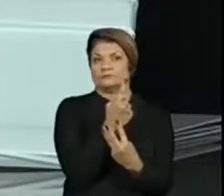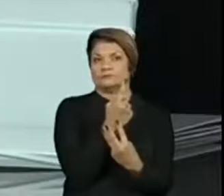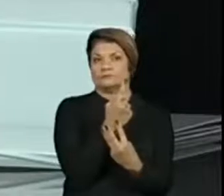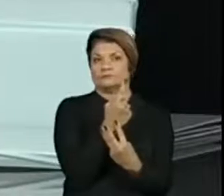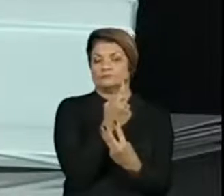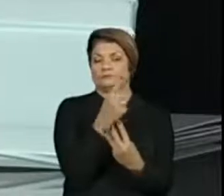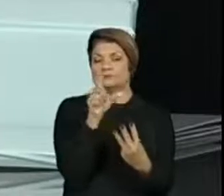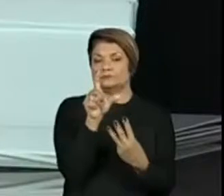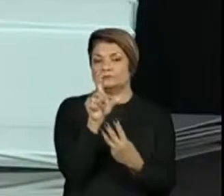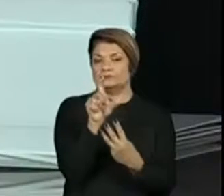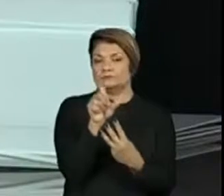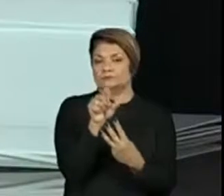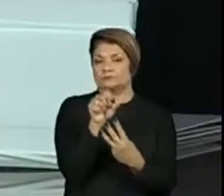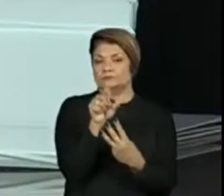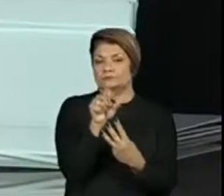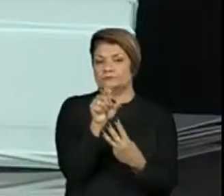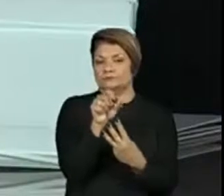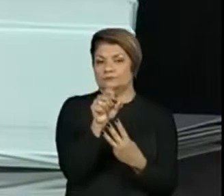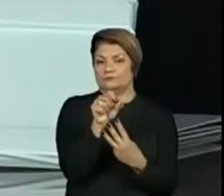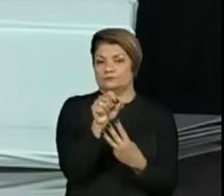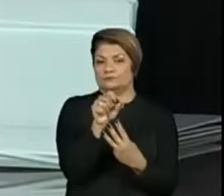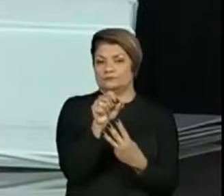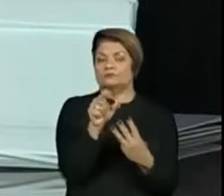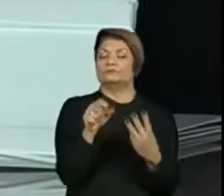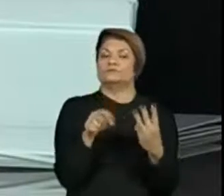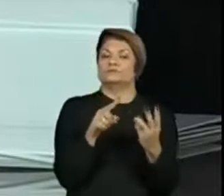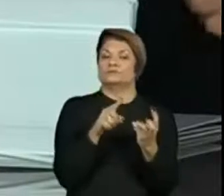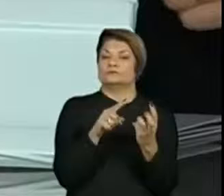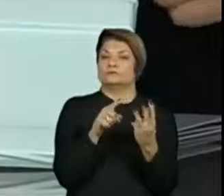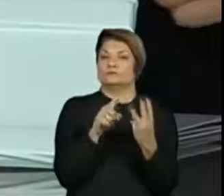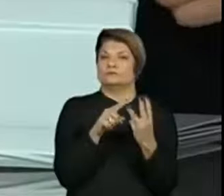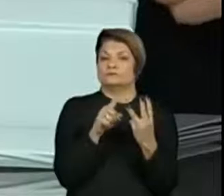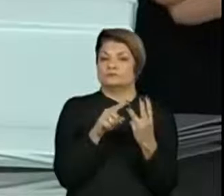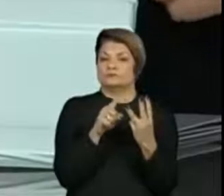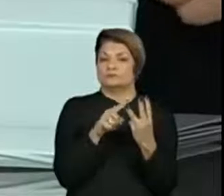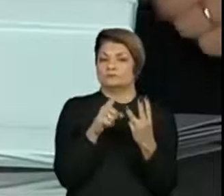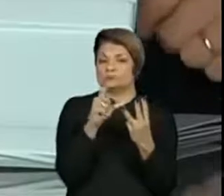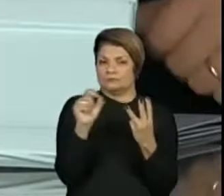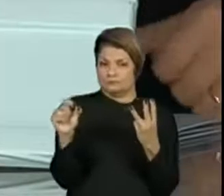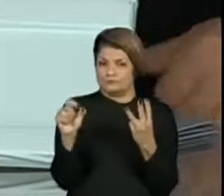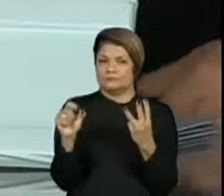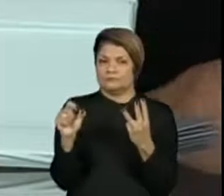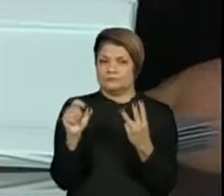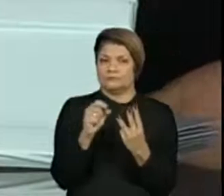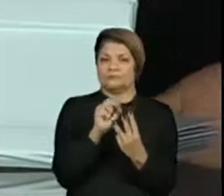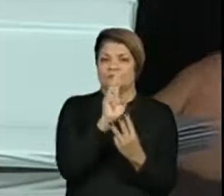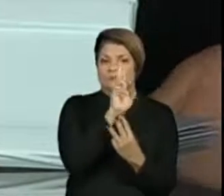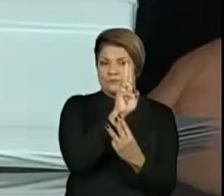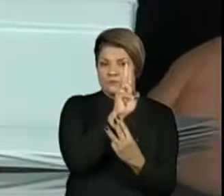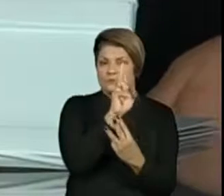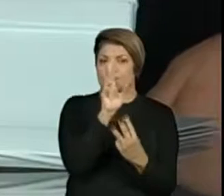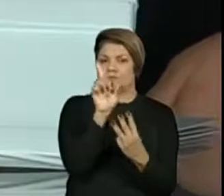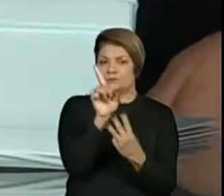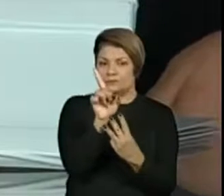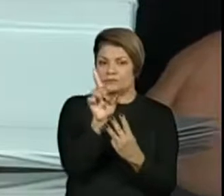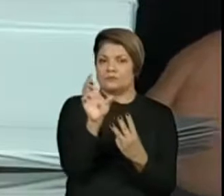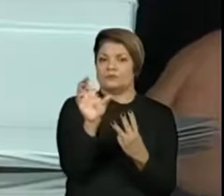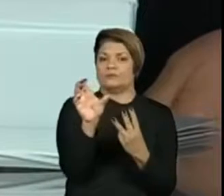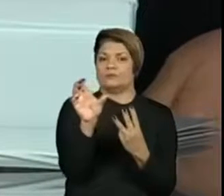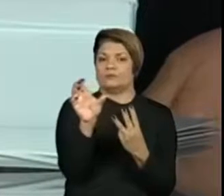Uma dezena e uma centena. Então, aqui nós temos um algarismo,